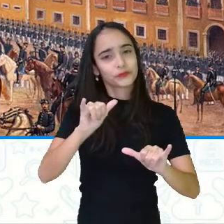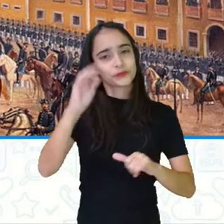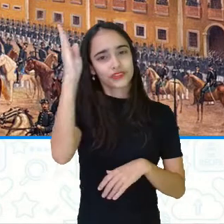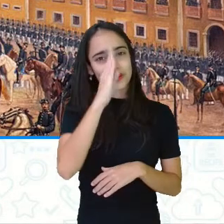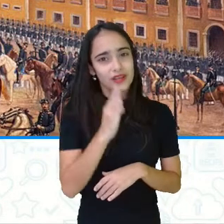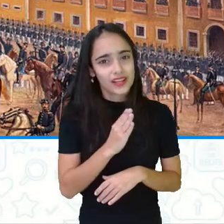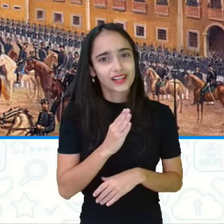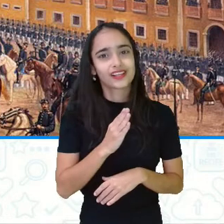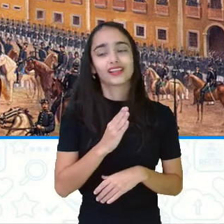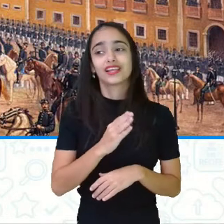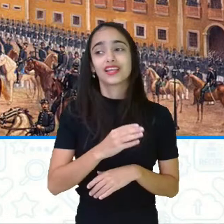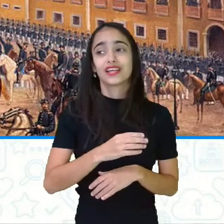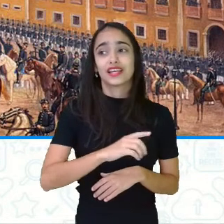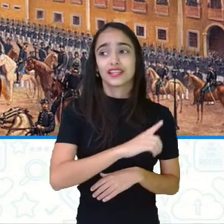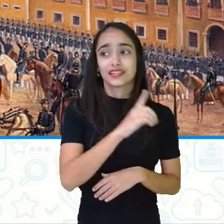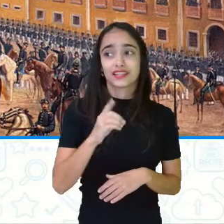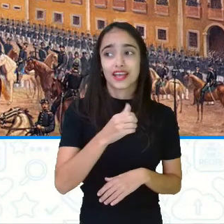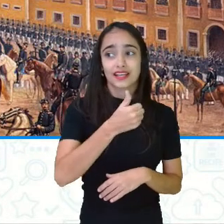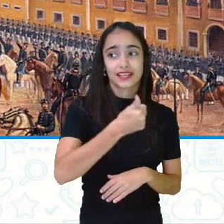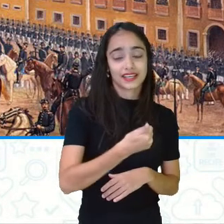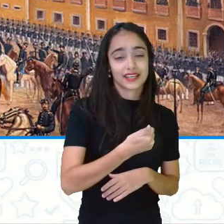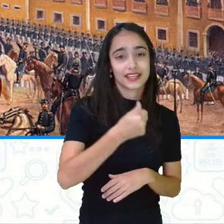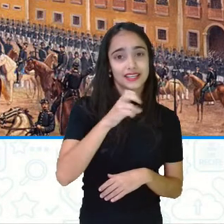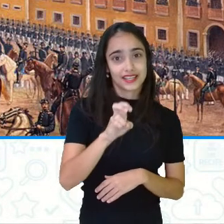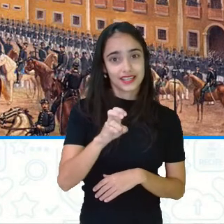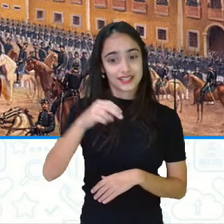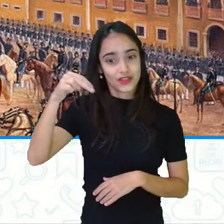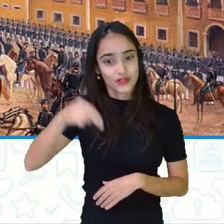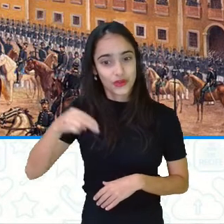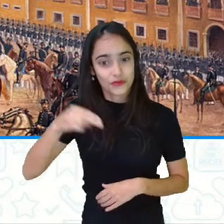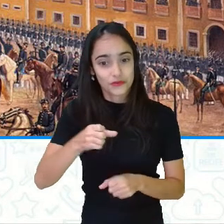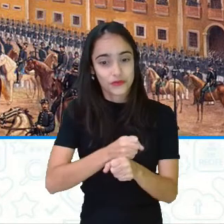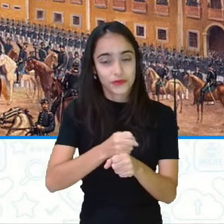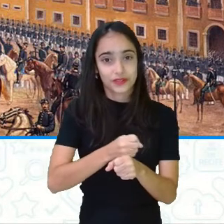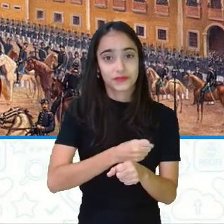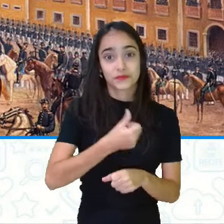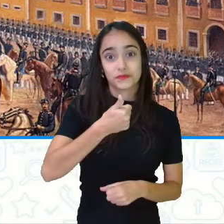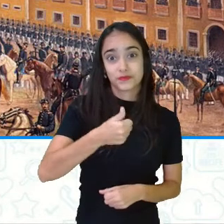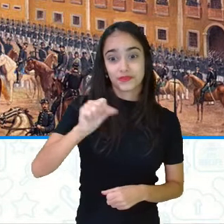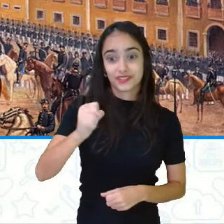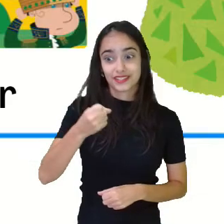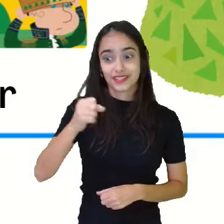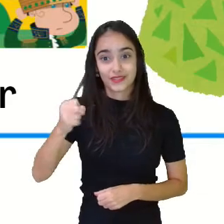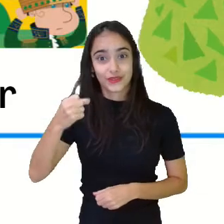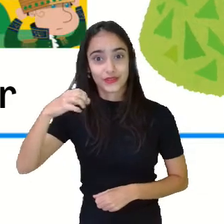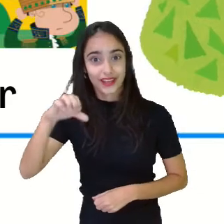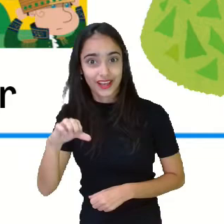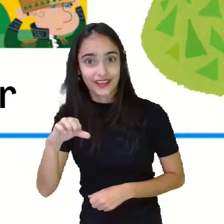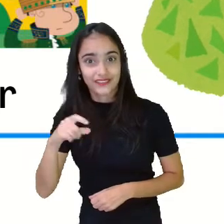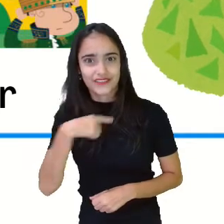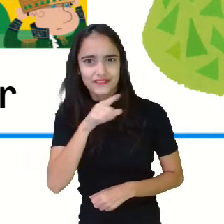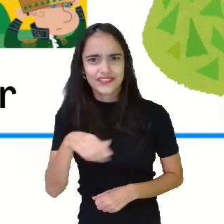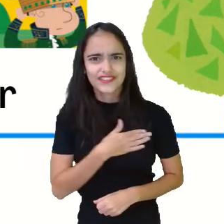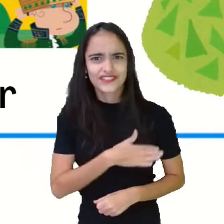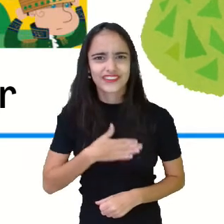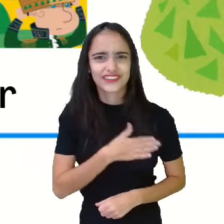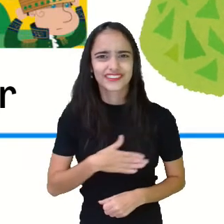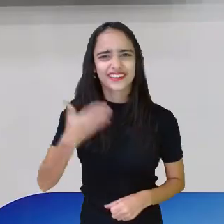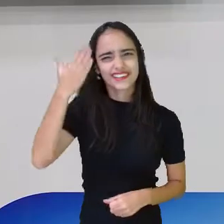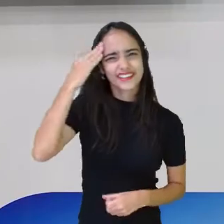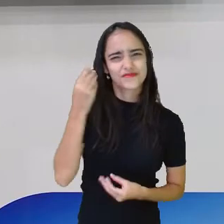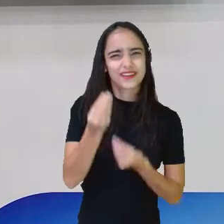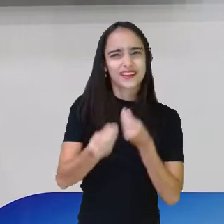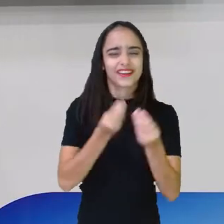1889. E aí, gostaram de saber um pouquinho como foi a nossa Proclamação da República?